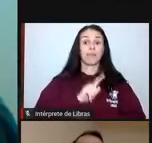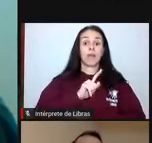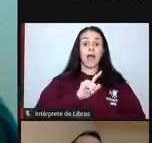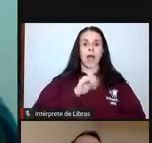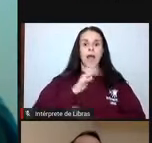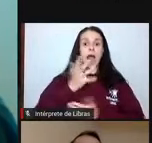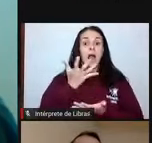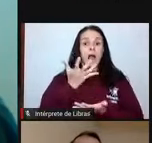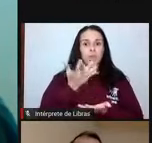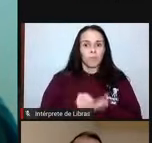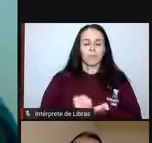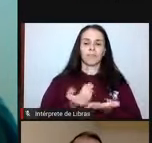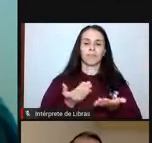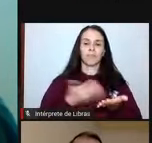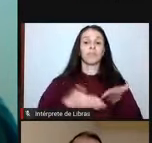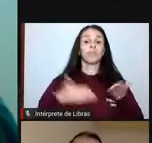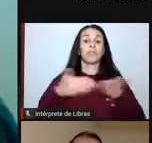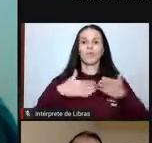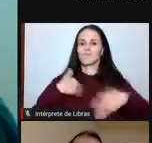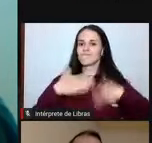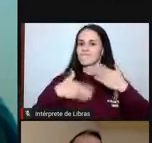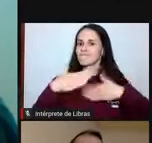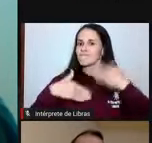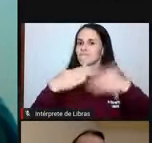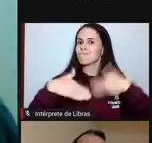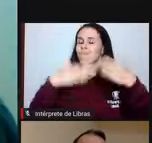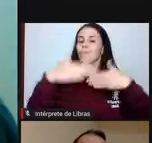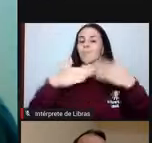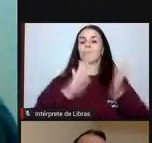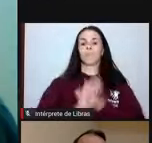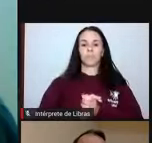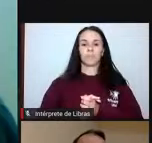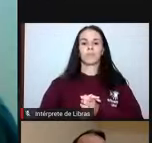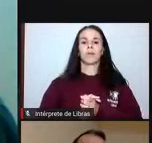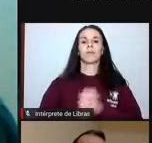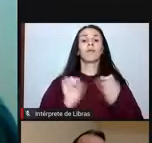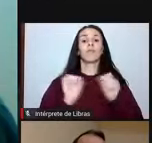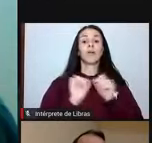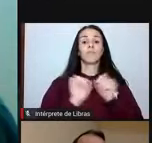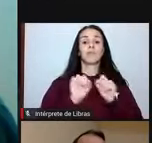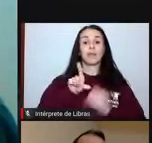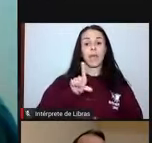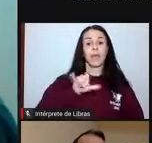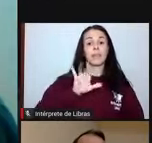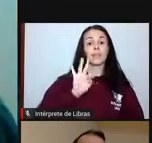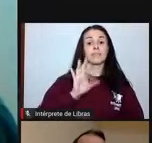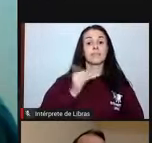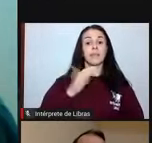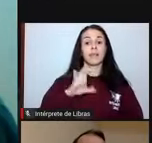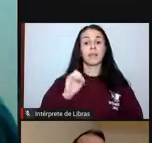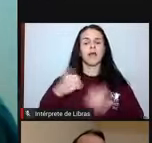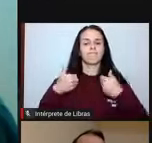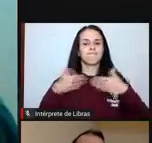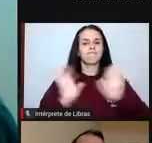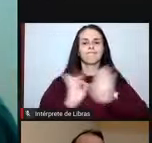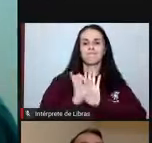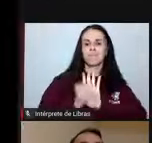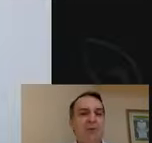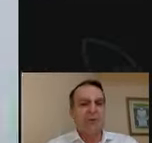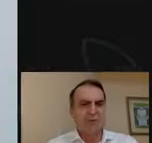organizando todo o processo de licitação, em exatamente naquele momento, um corte